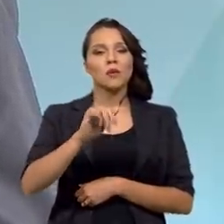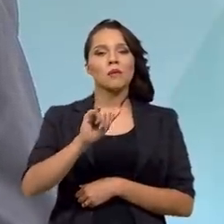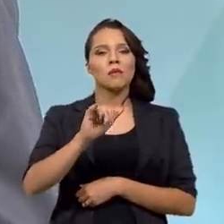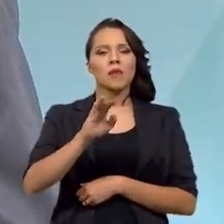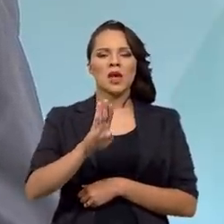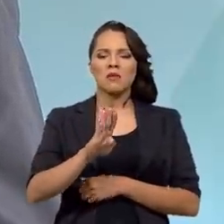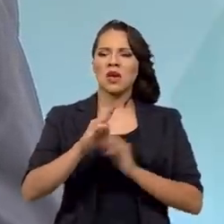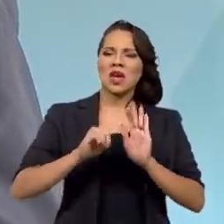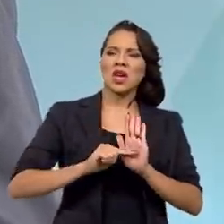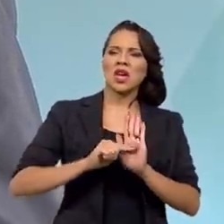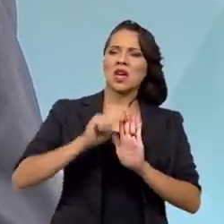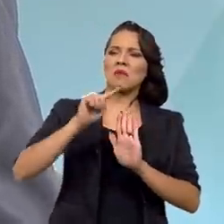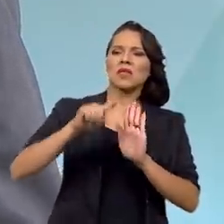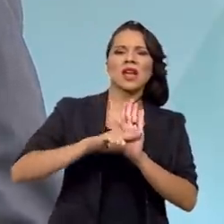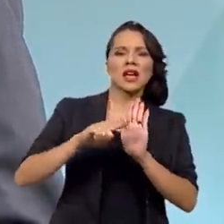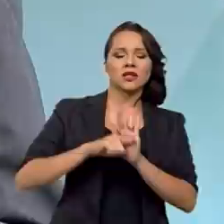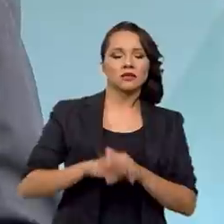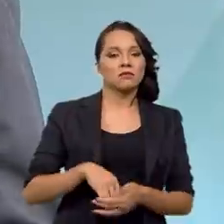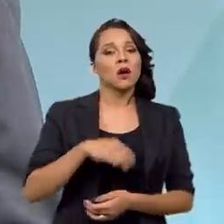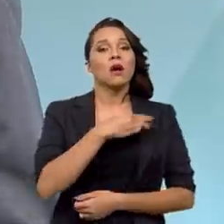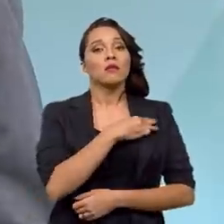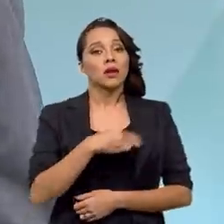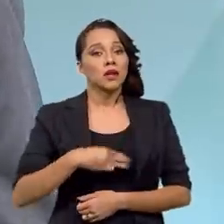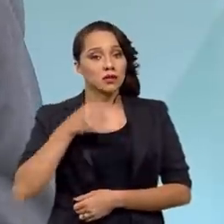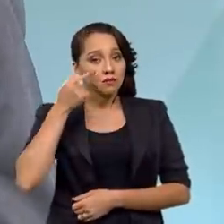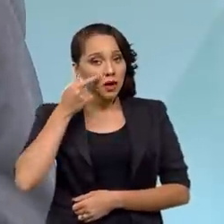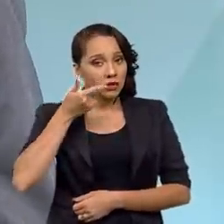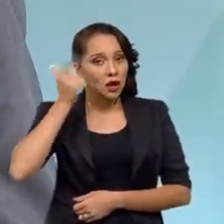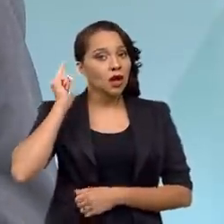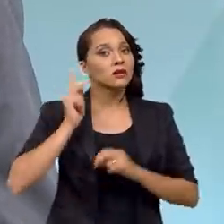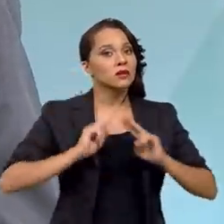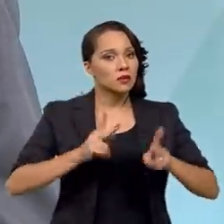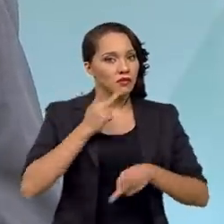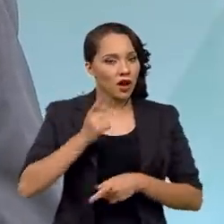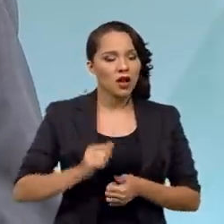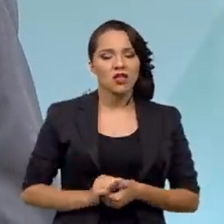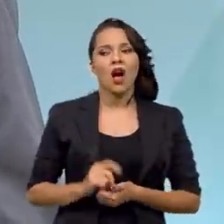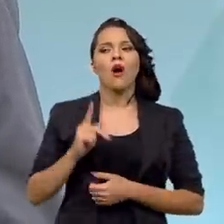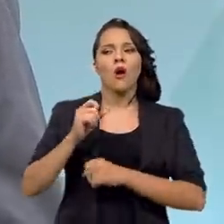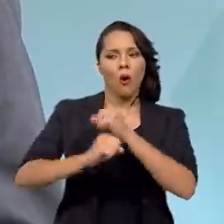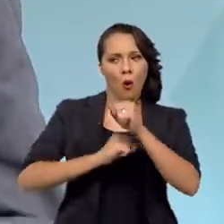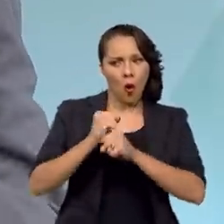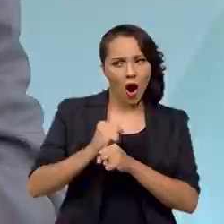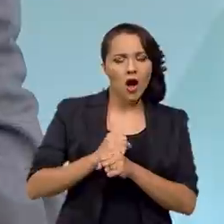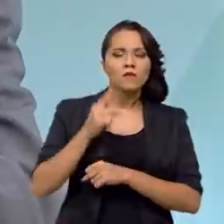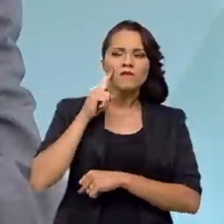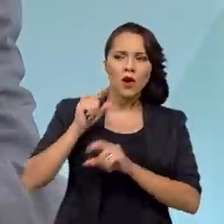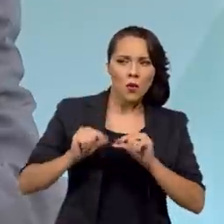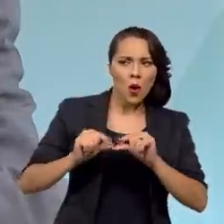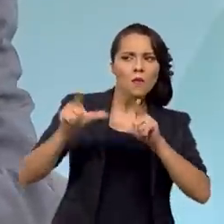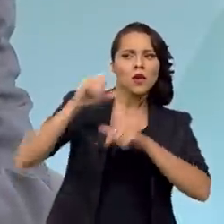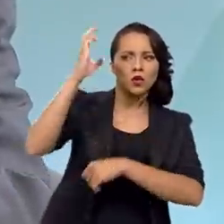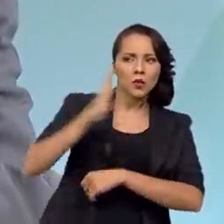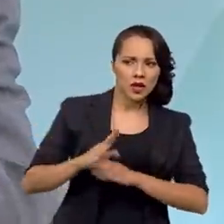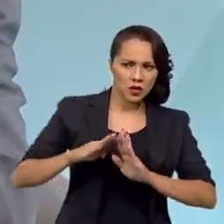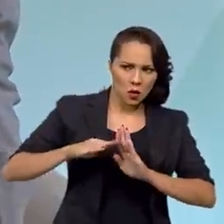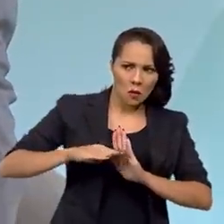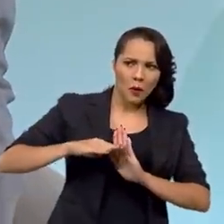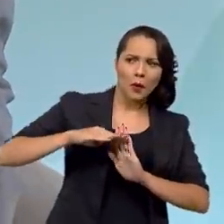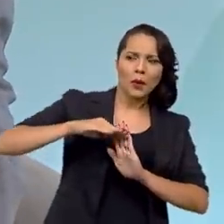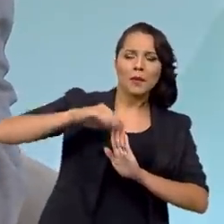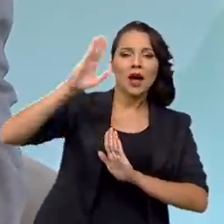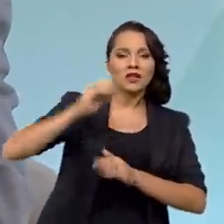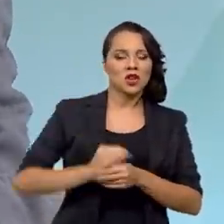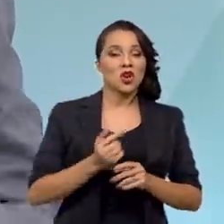negativo. O ministro Paulo Guedes sempre dizendo, vão passar o ano revendo o crescimento do Brasil para cima e o